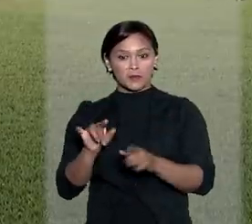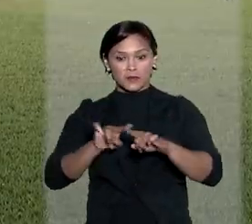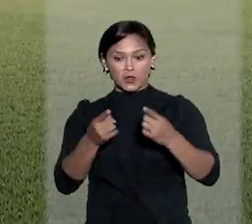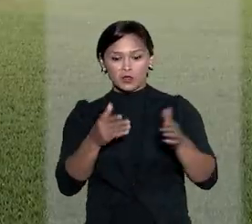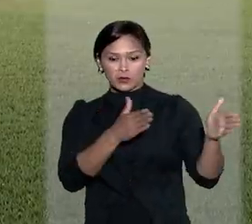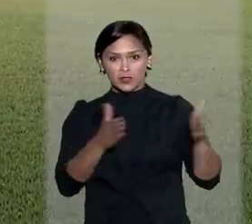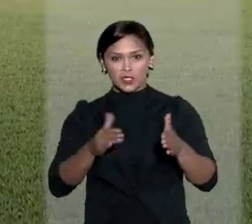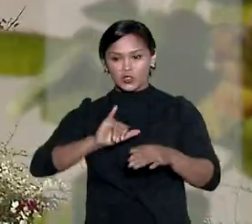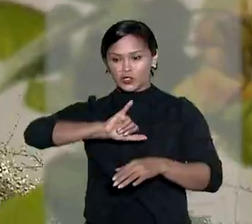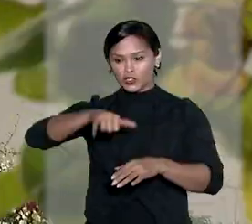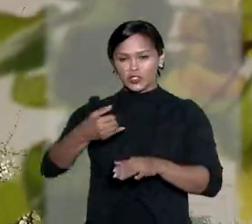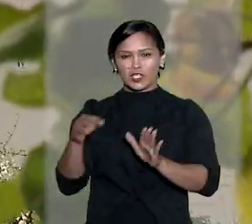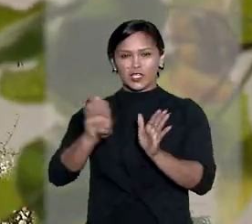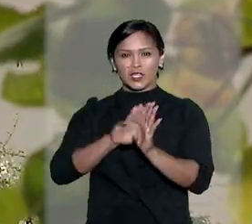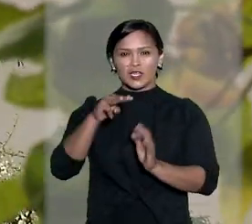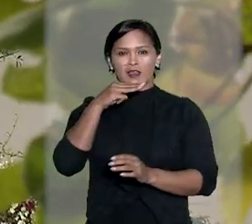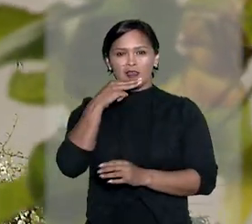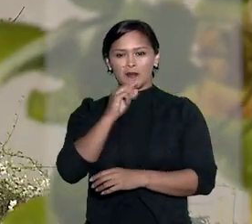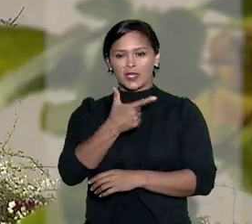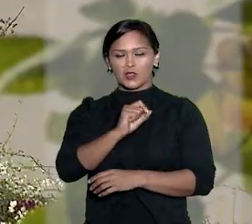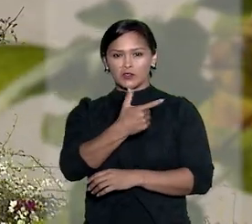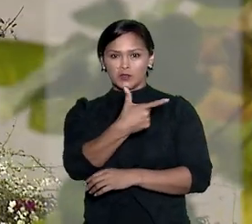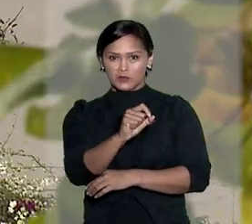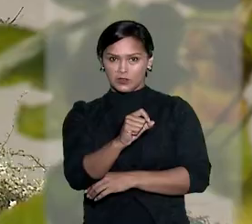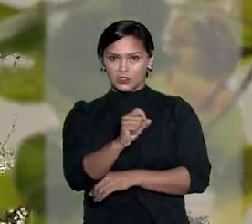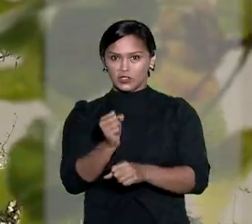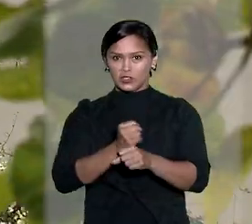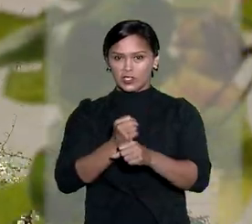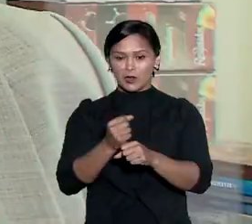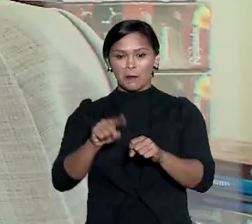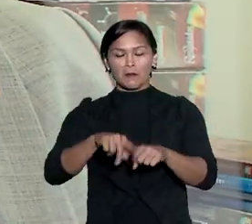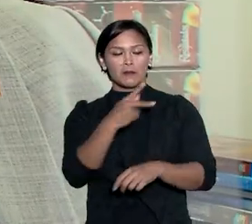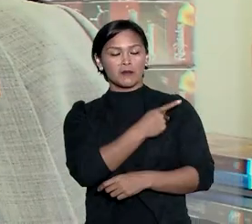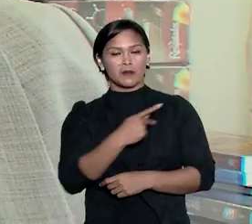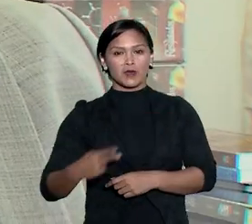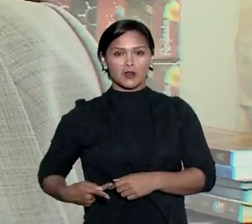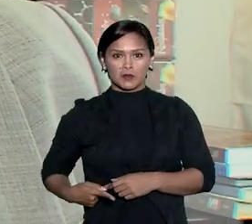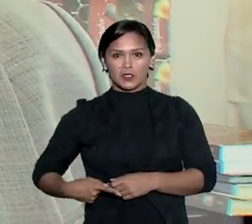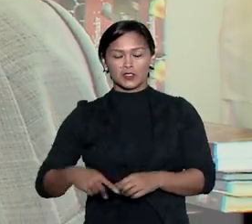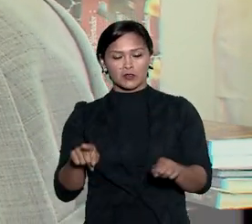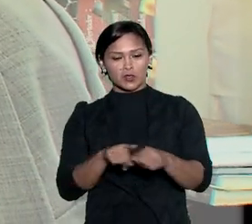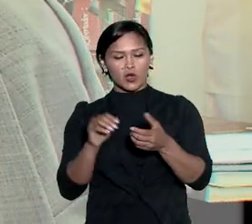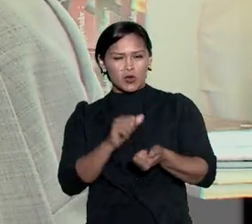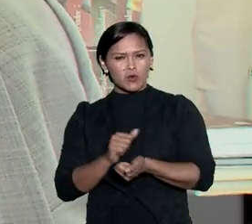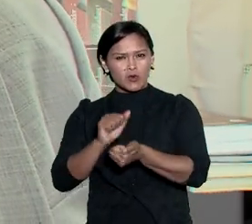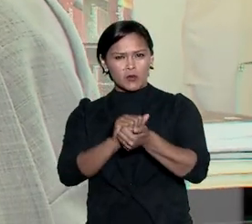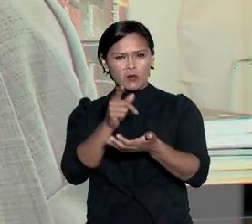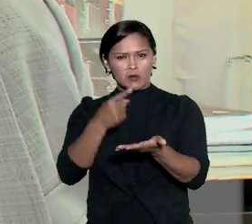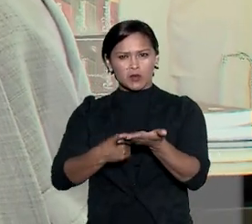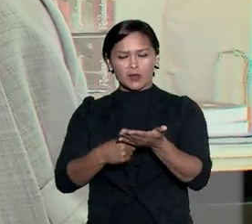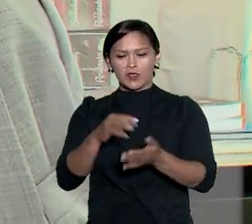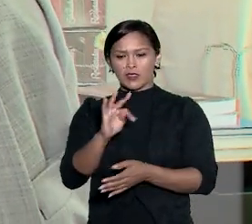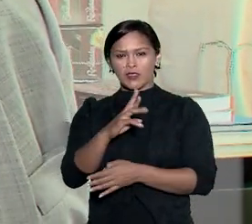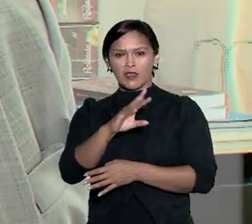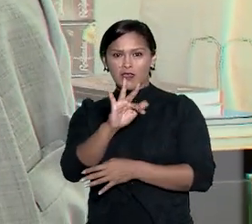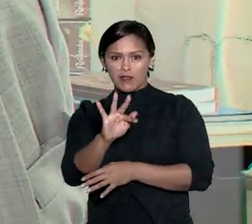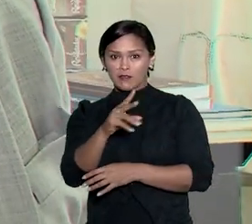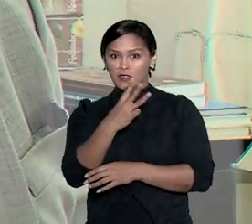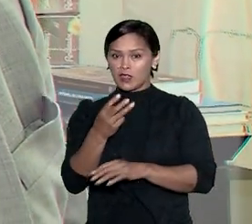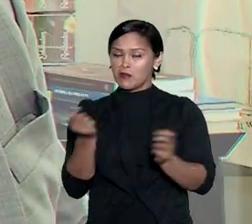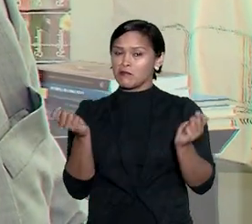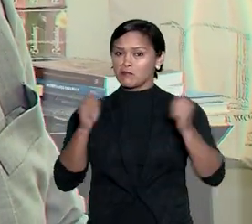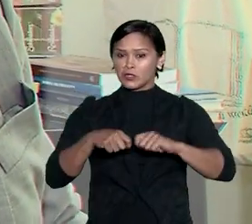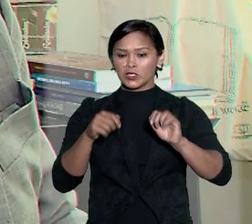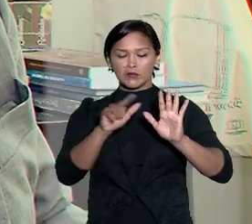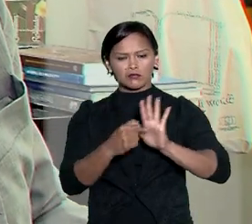República no período de janeiro a março de 2020. Para o presidente, o cumprimento da decisão do TRF3